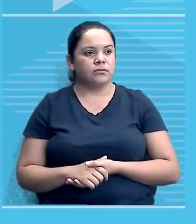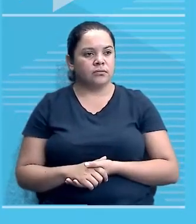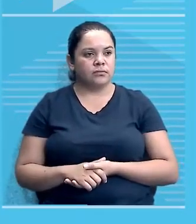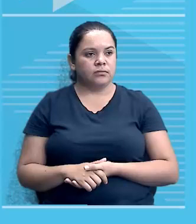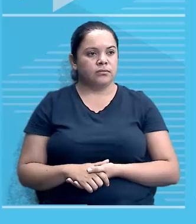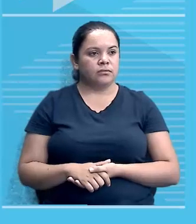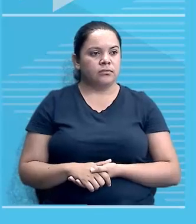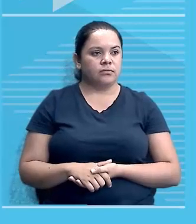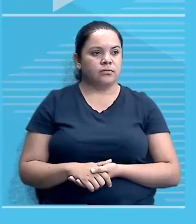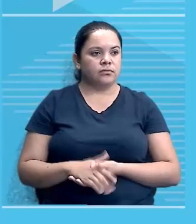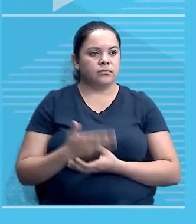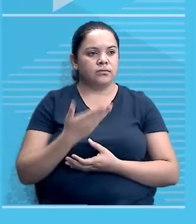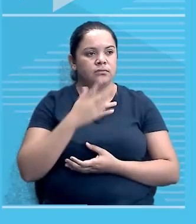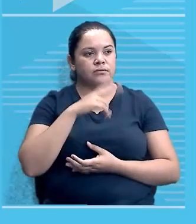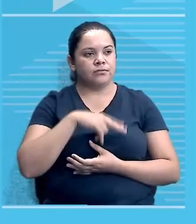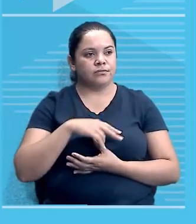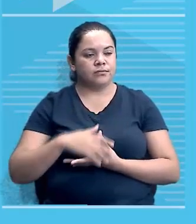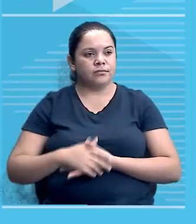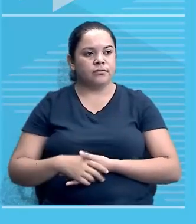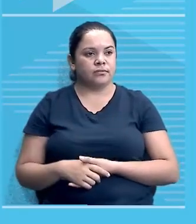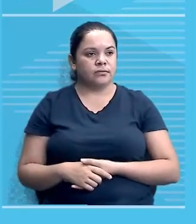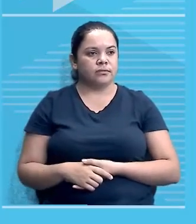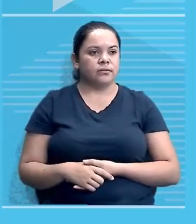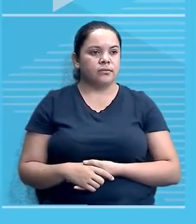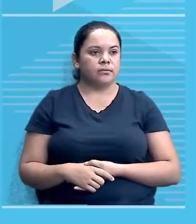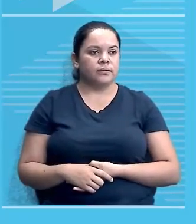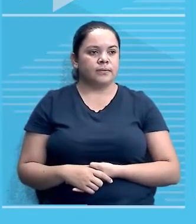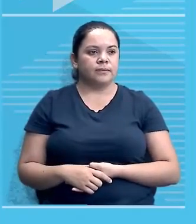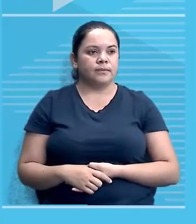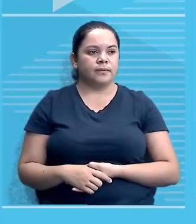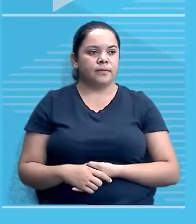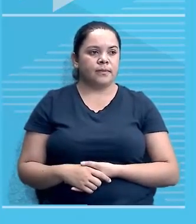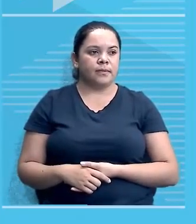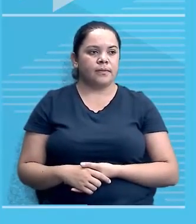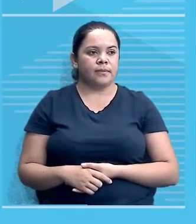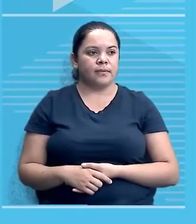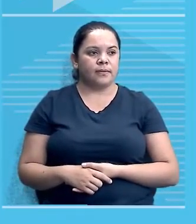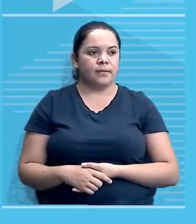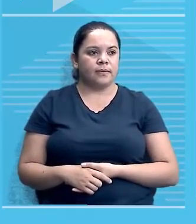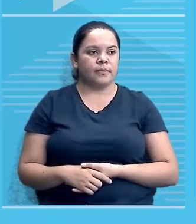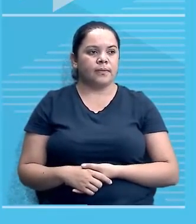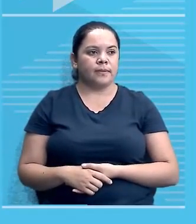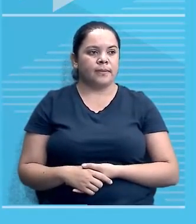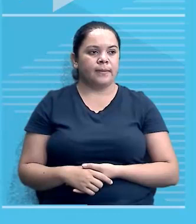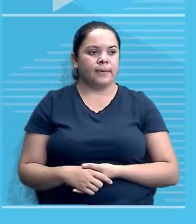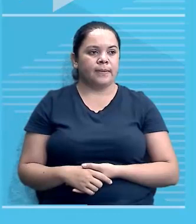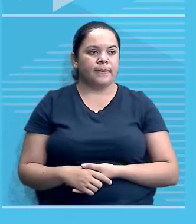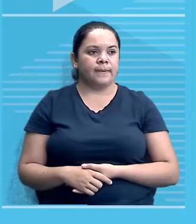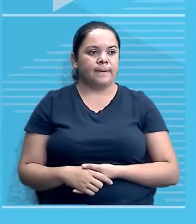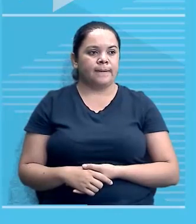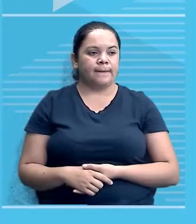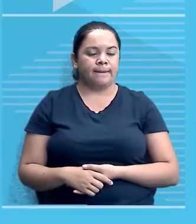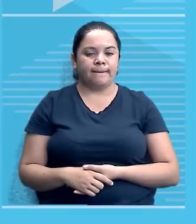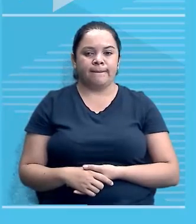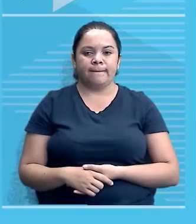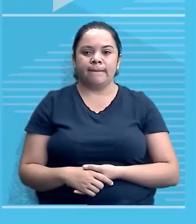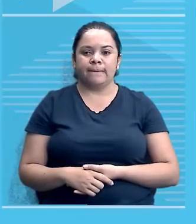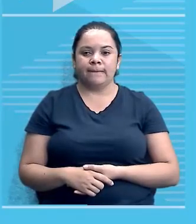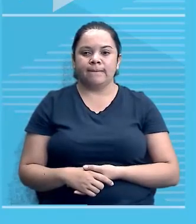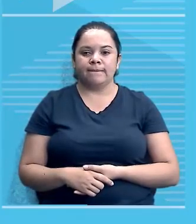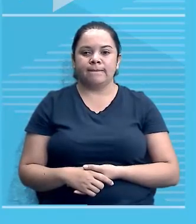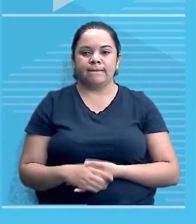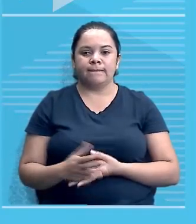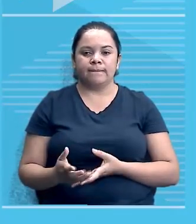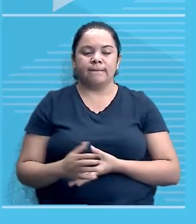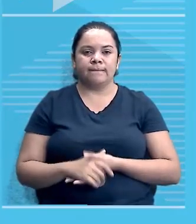que a dominação do homem branco sobre o planeta Terra estava em fase de extinção. Ou